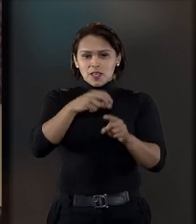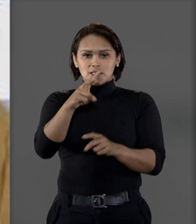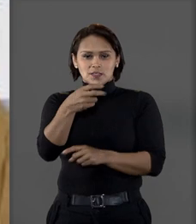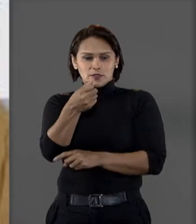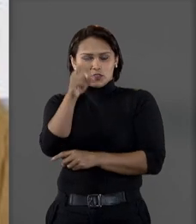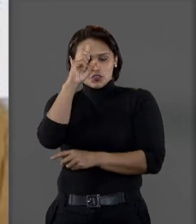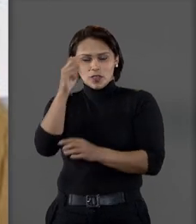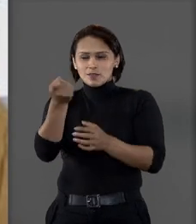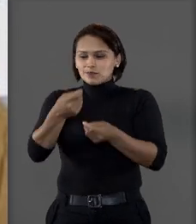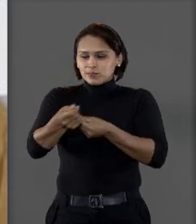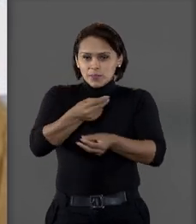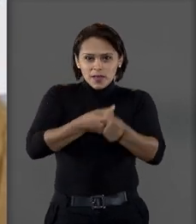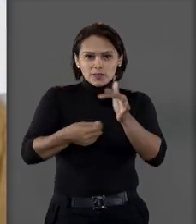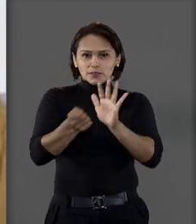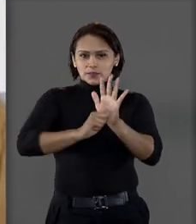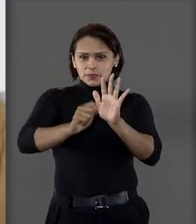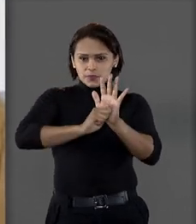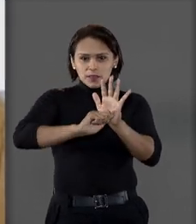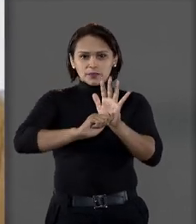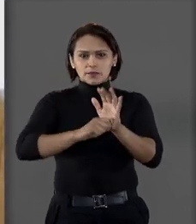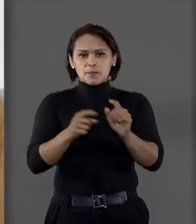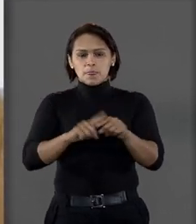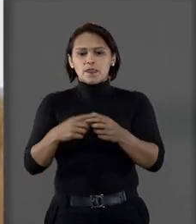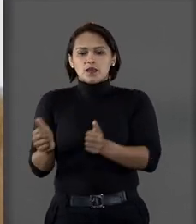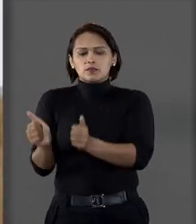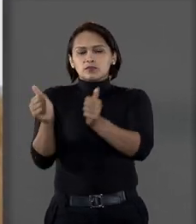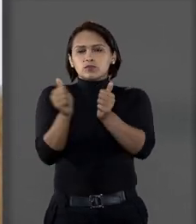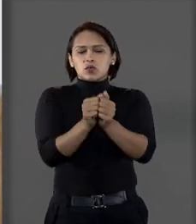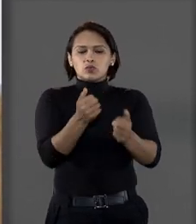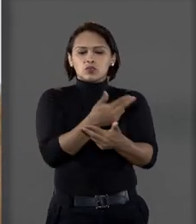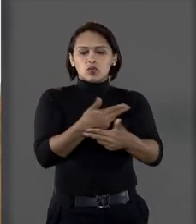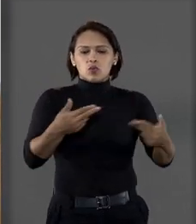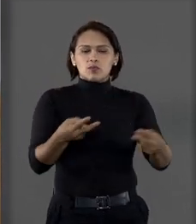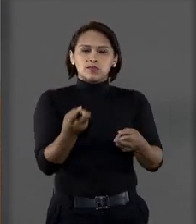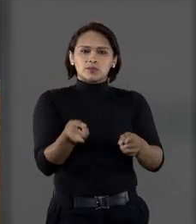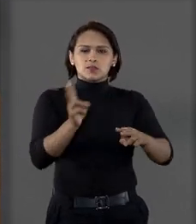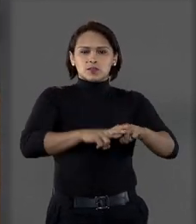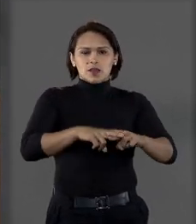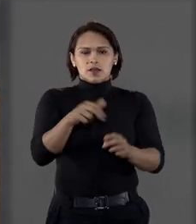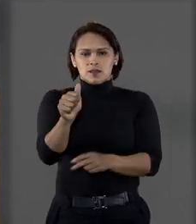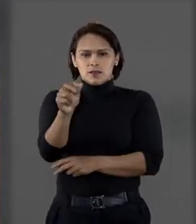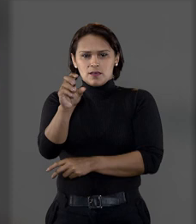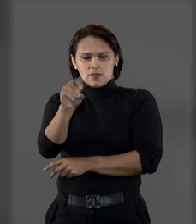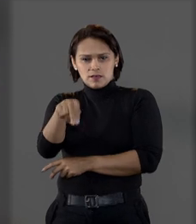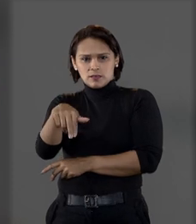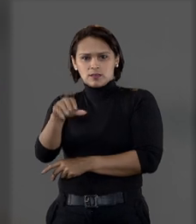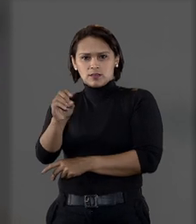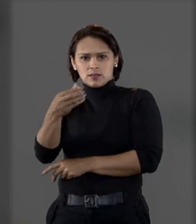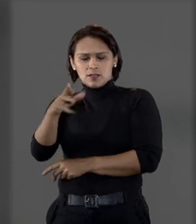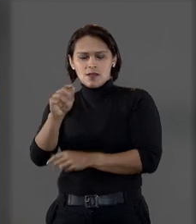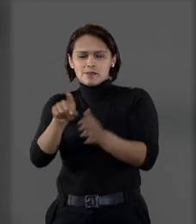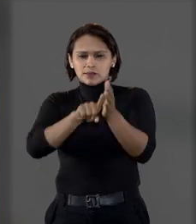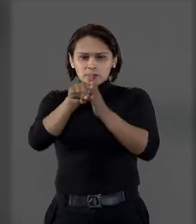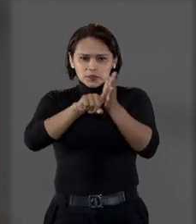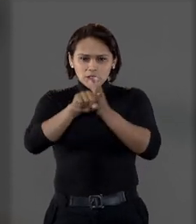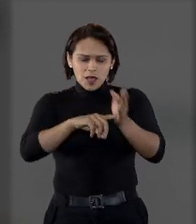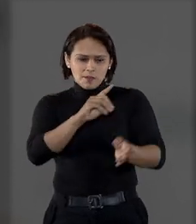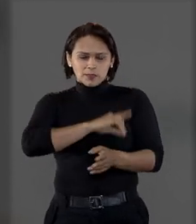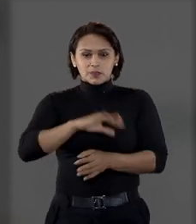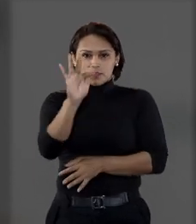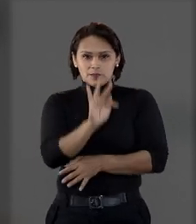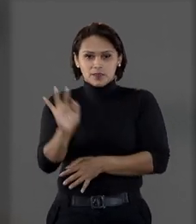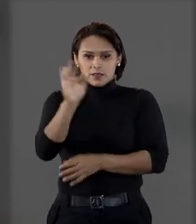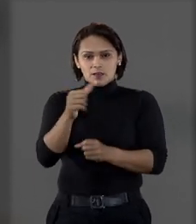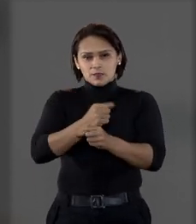pelo crime de tráfico internacional de drogas. Em conjunto com outros réus, André do Rep foi investigado e denunciado pela Polícia